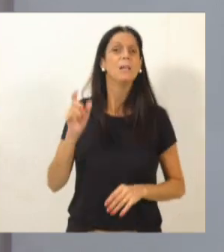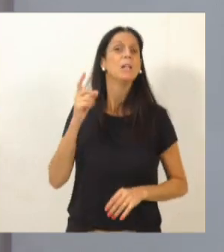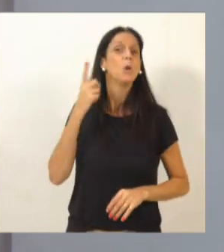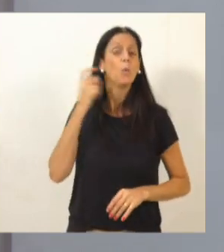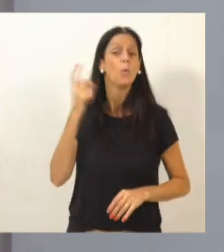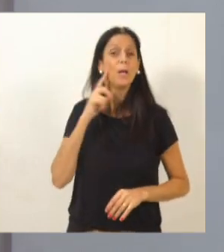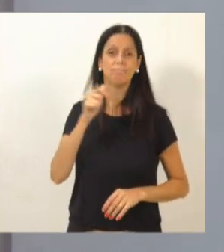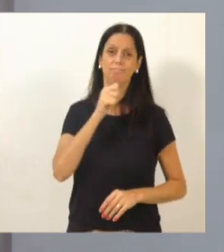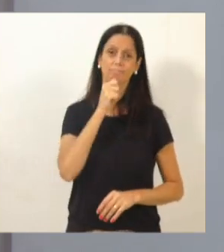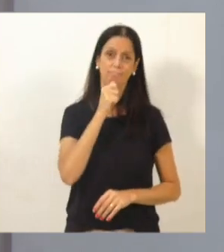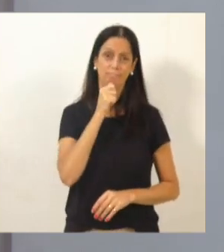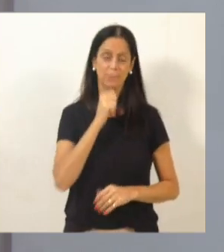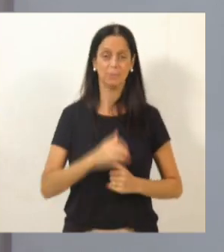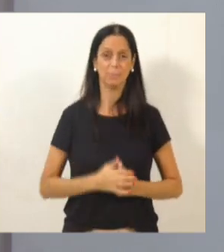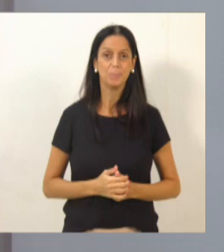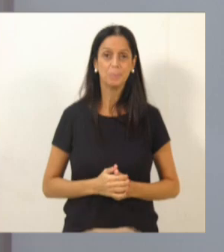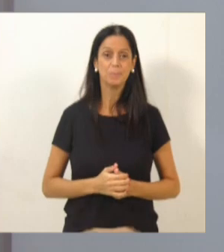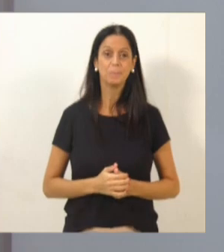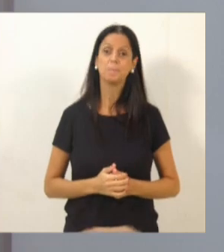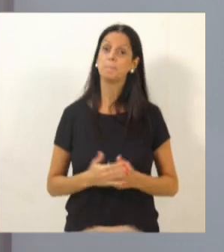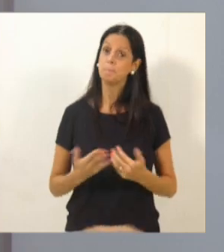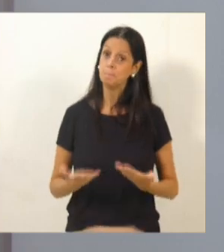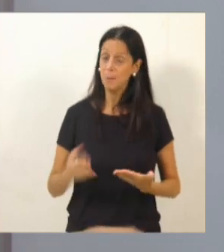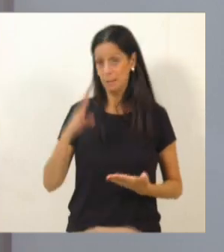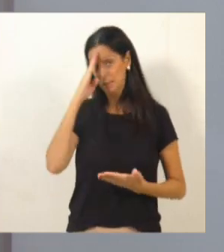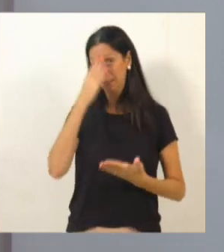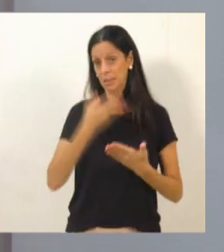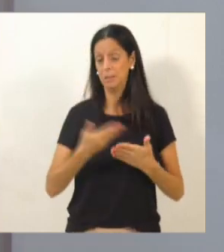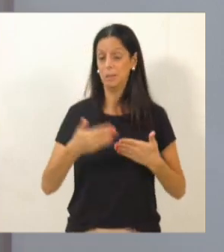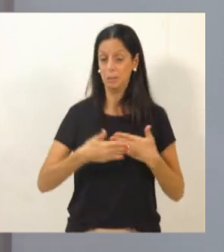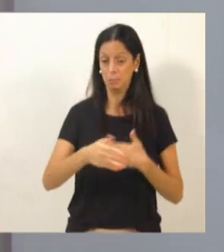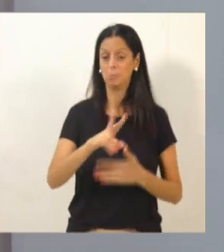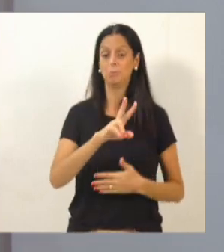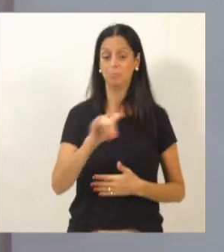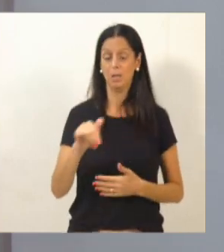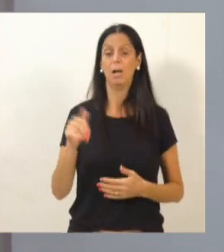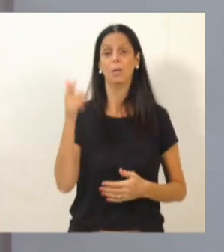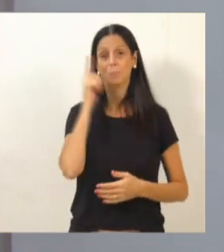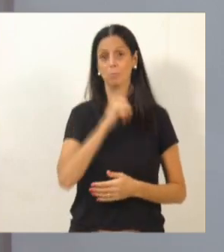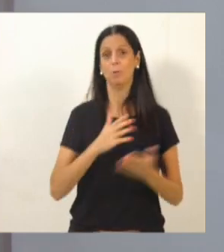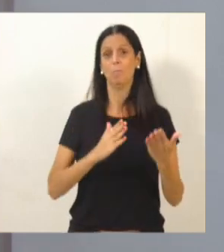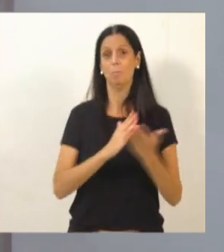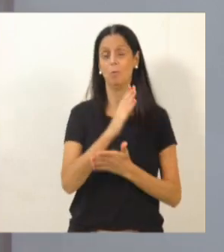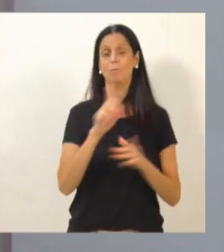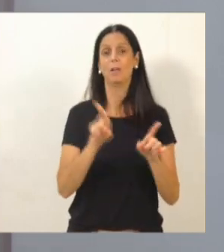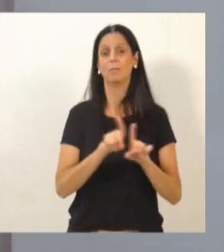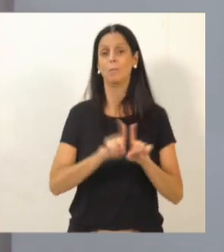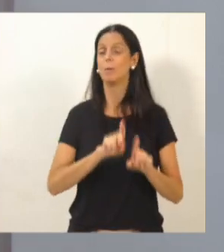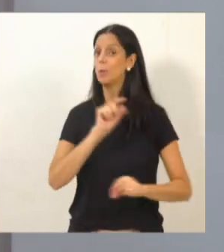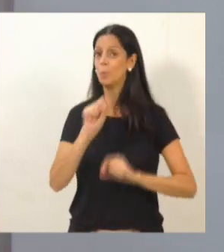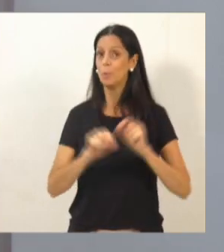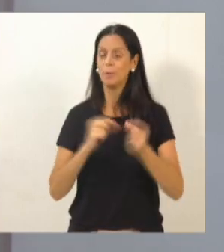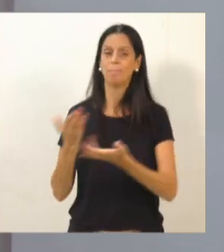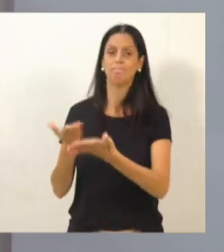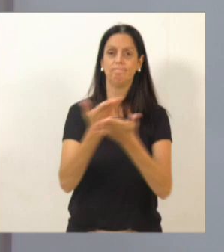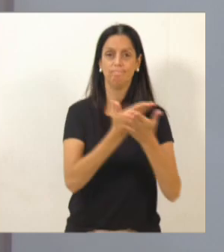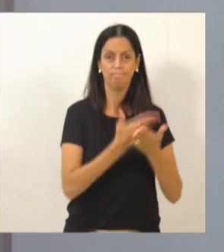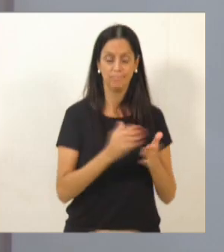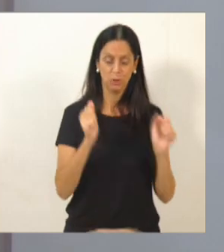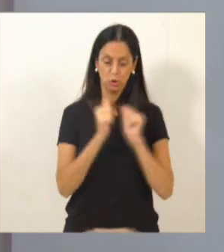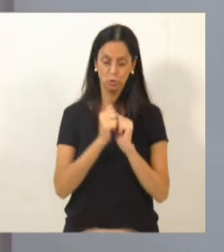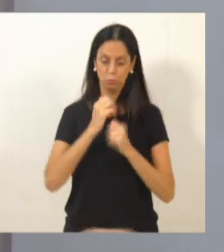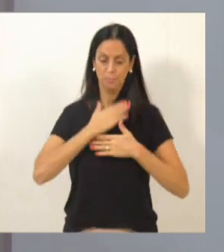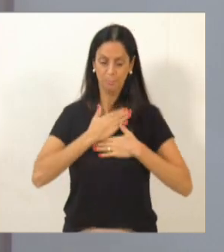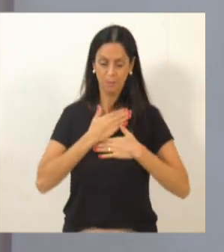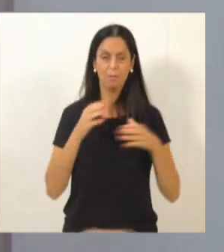sinalização muito forte, para que isso possa ser sancionado o quanto antes. E já estamos destacando também a questão, estudando com a minha equipe, está acontecendo em